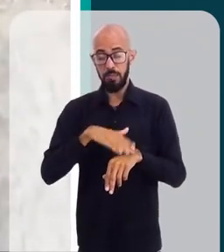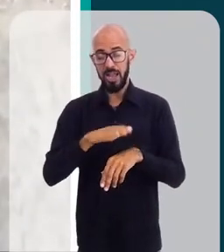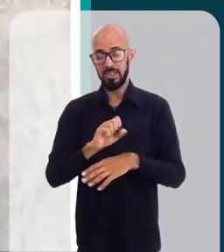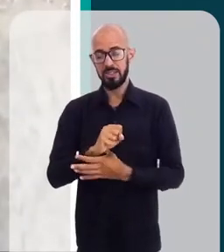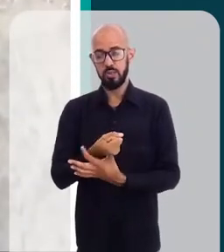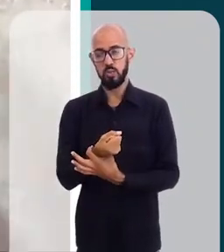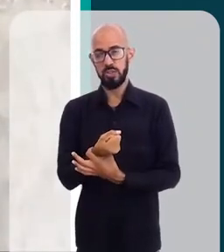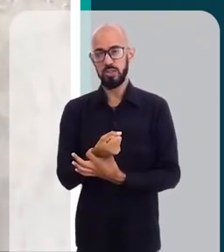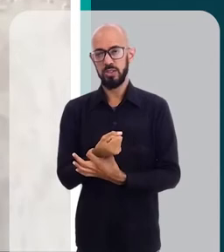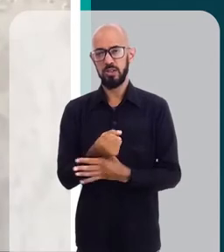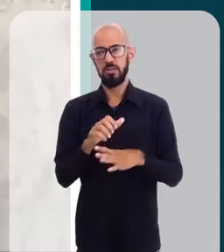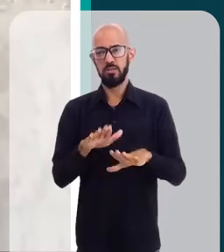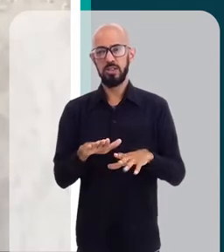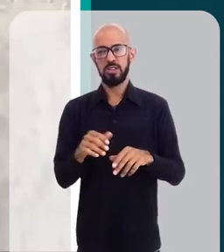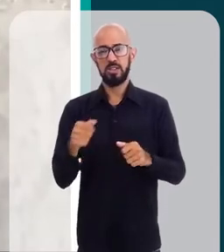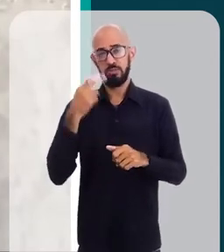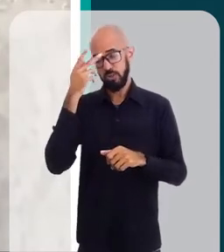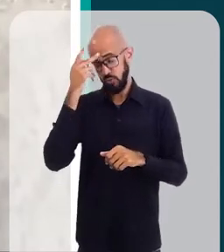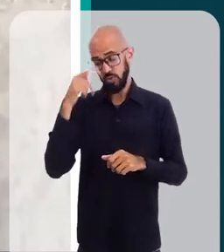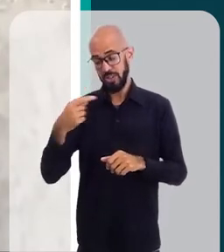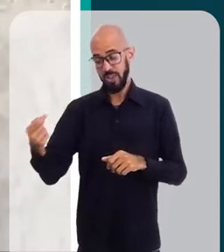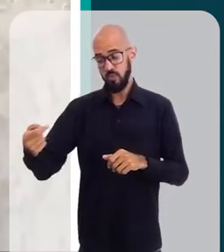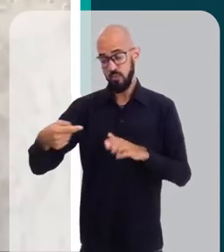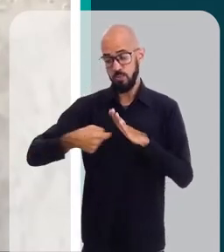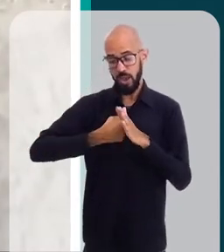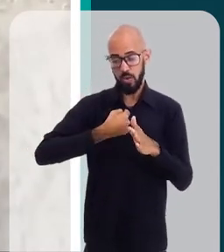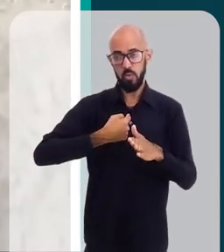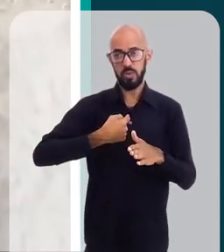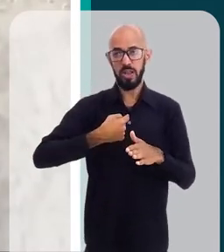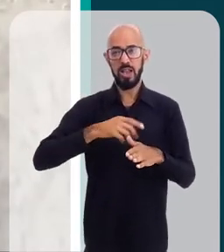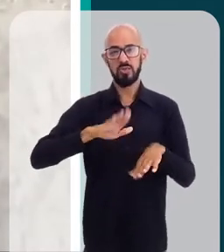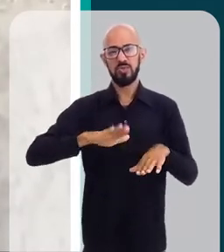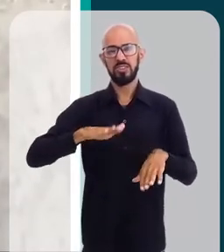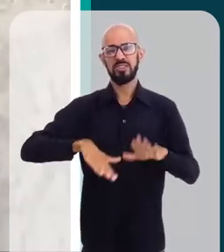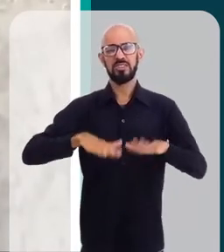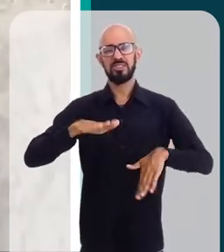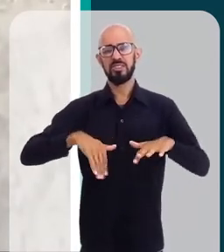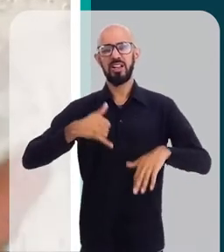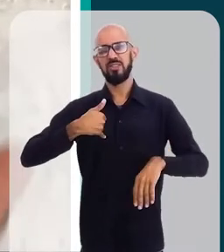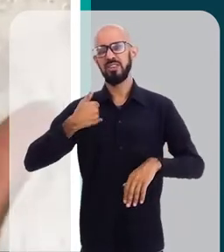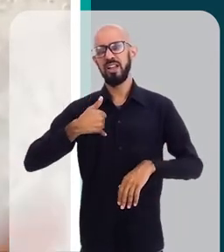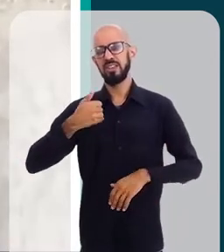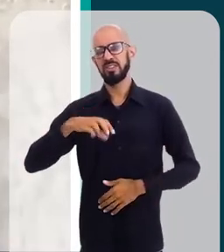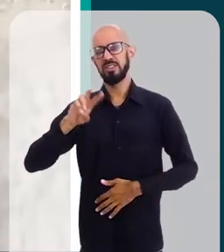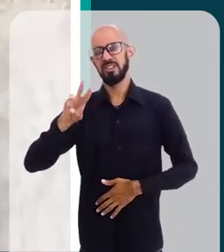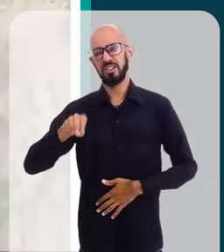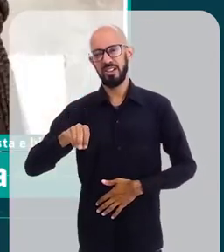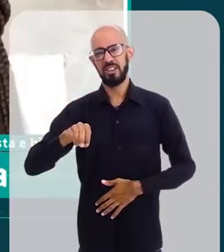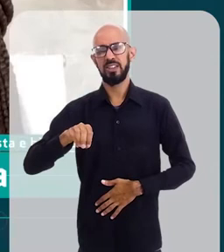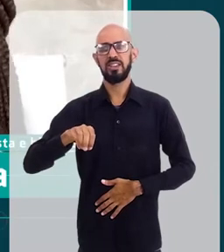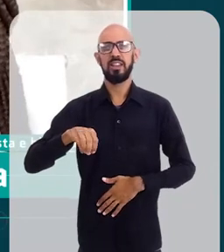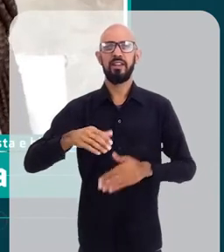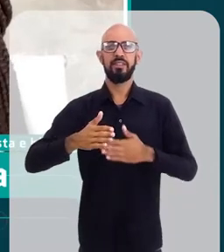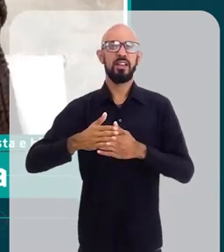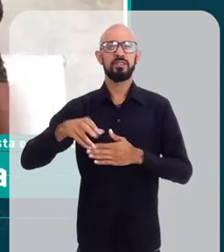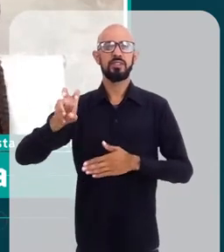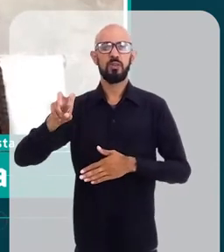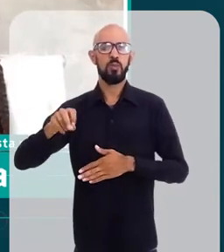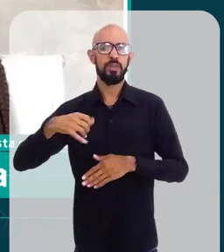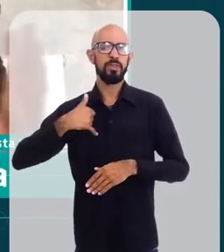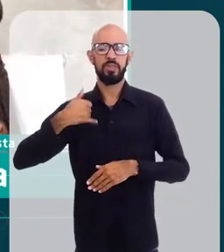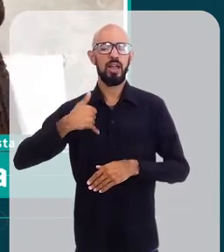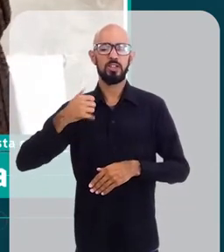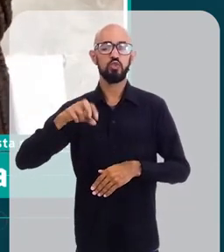procurar. Só que um indivíduo que procura a gente para tratamento, já é pessoa que está com 30, 40, 50 anos. Então, ele teve toda a sua